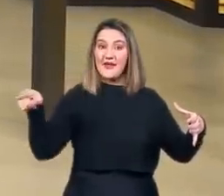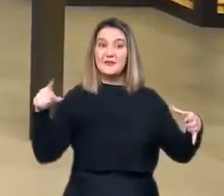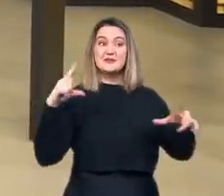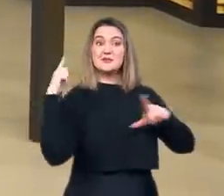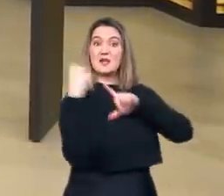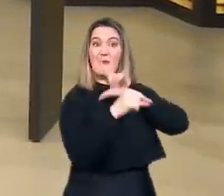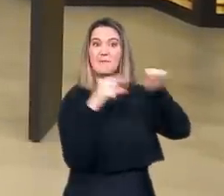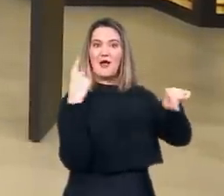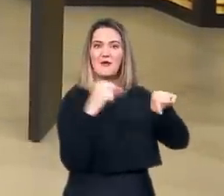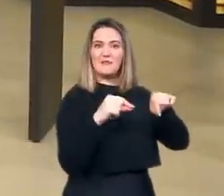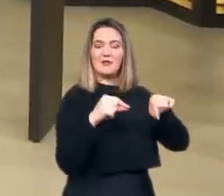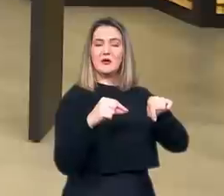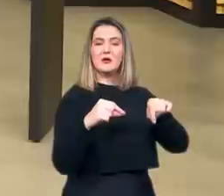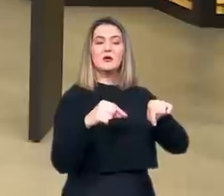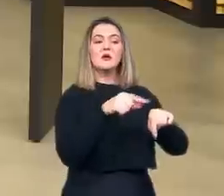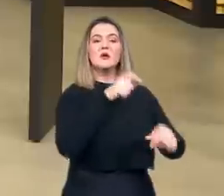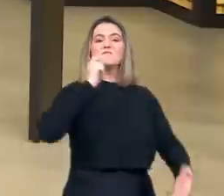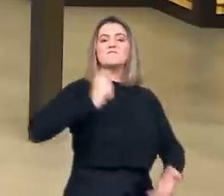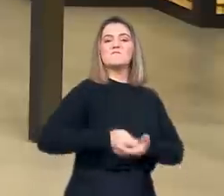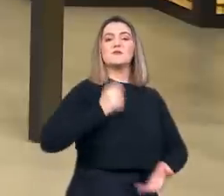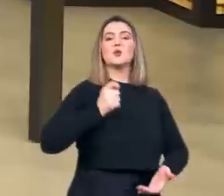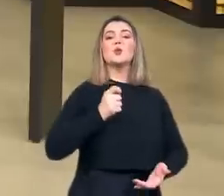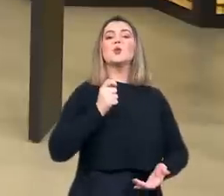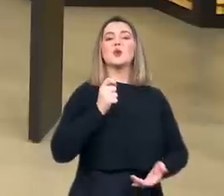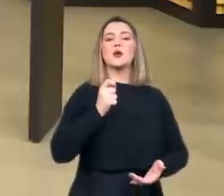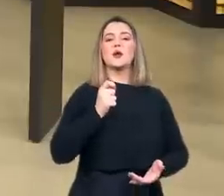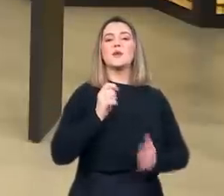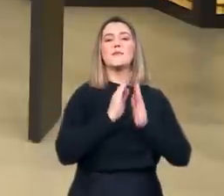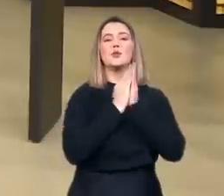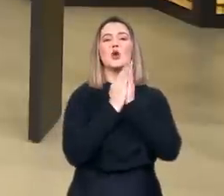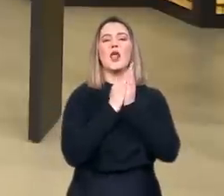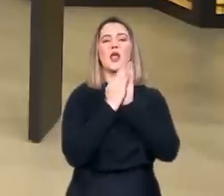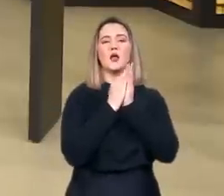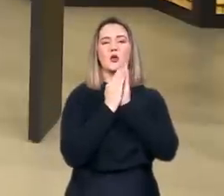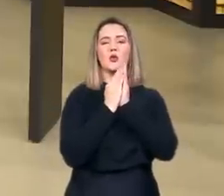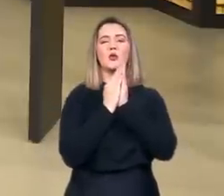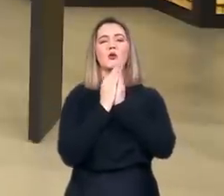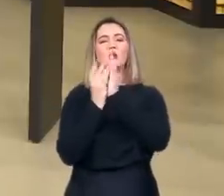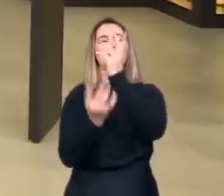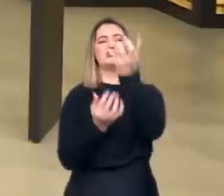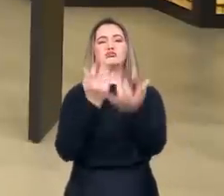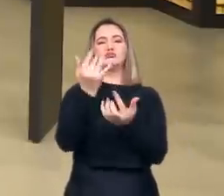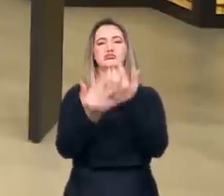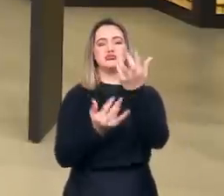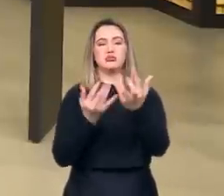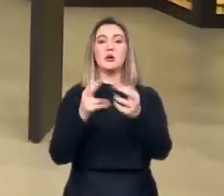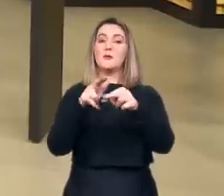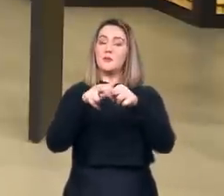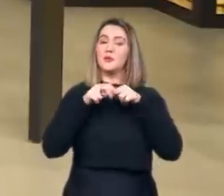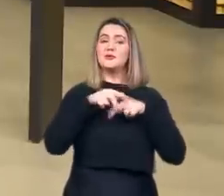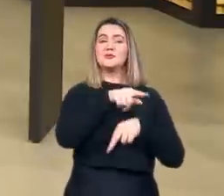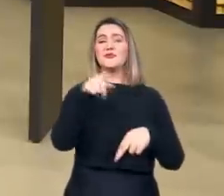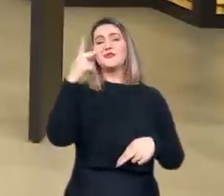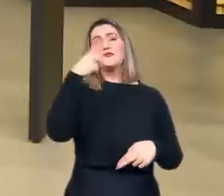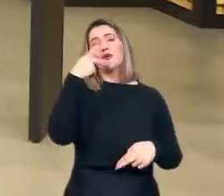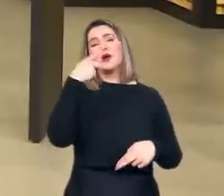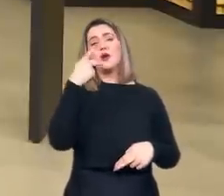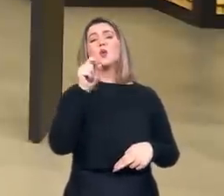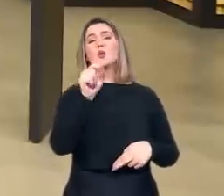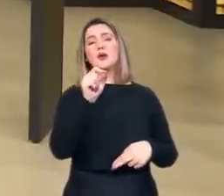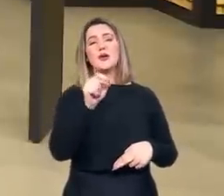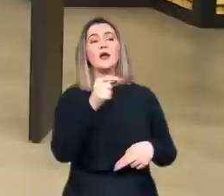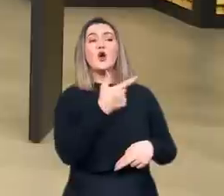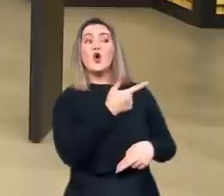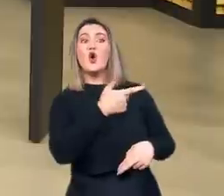os tribunais ordenavam a queima de bonecos em seus lugares. Muitas das execuções, portanto, foram conduzidas por